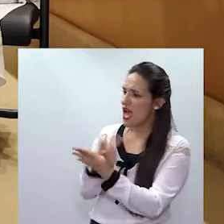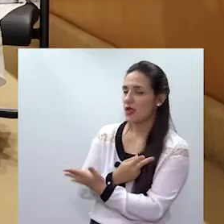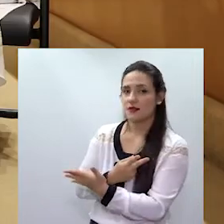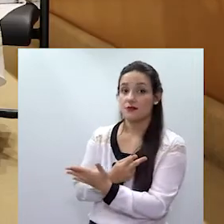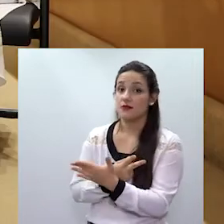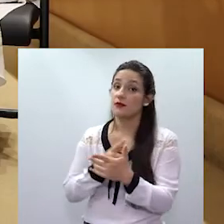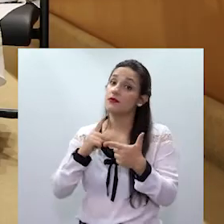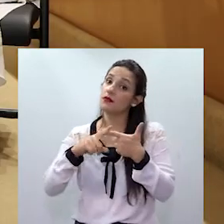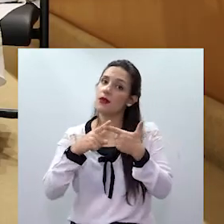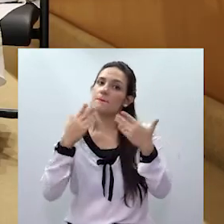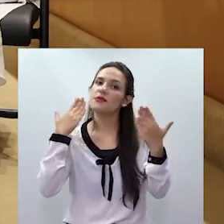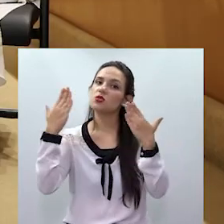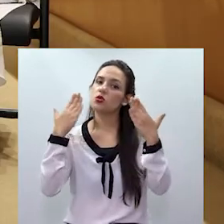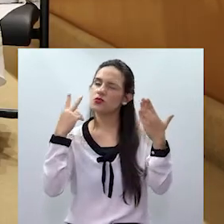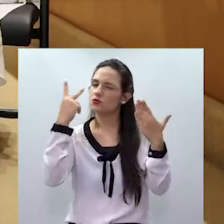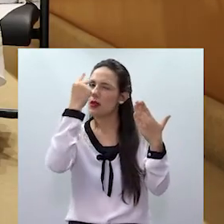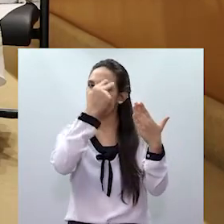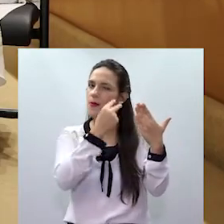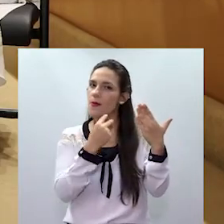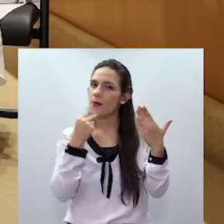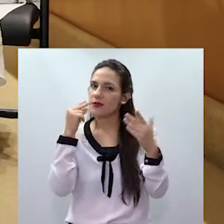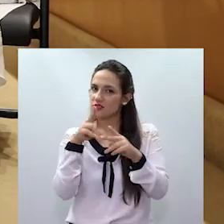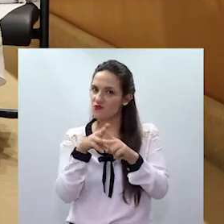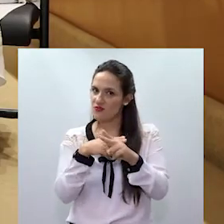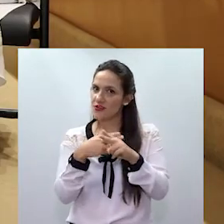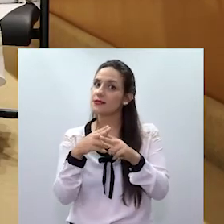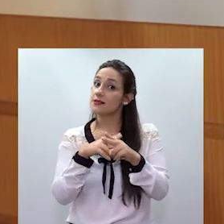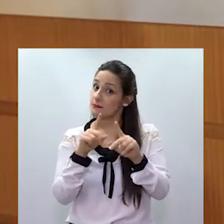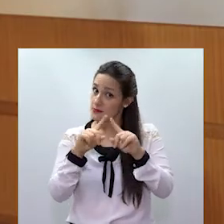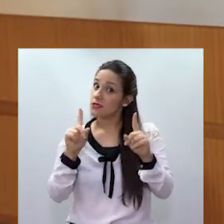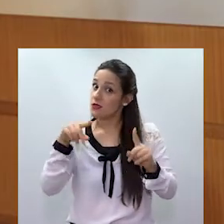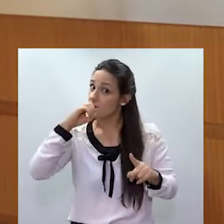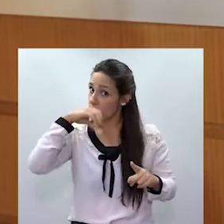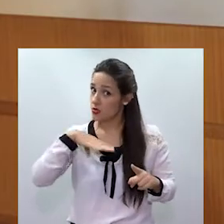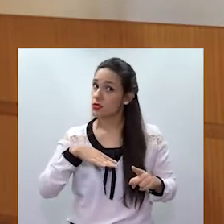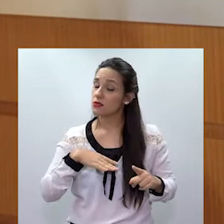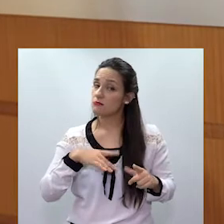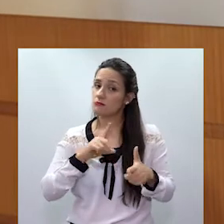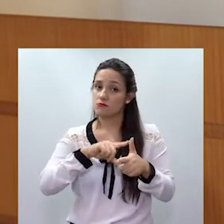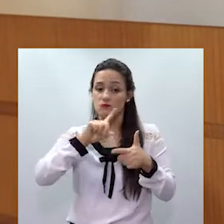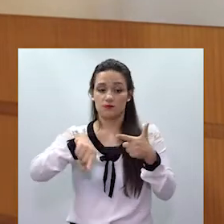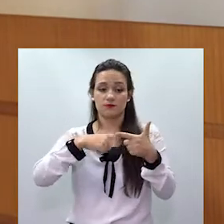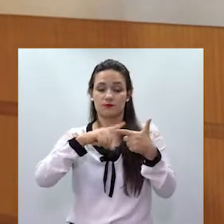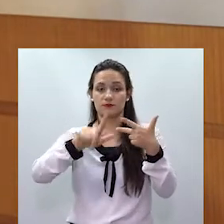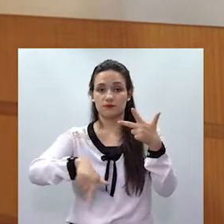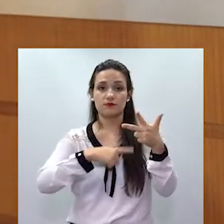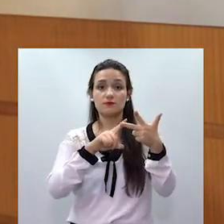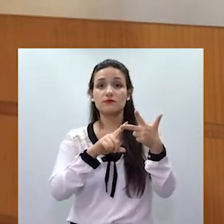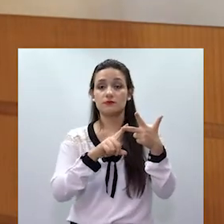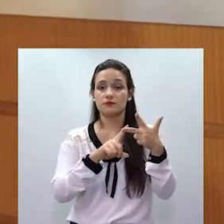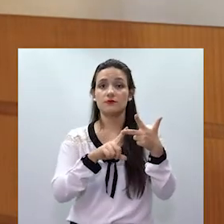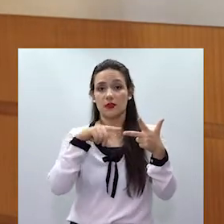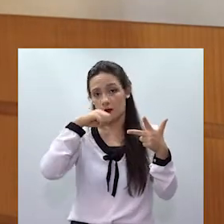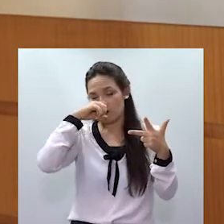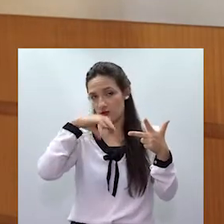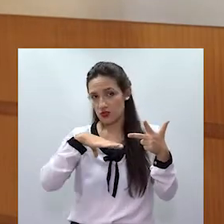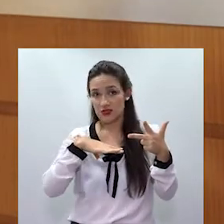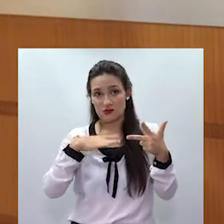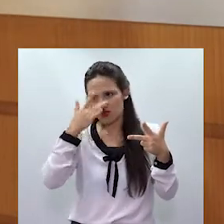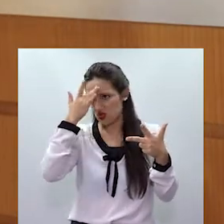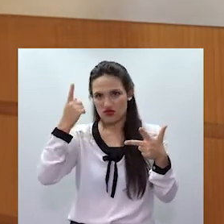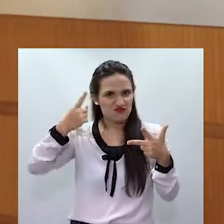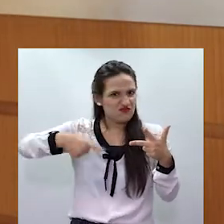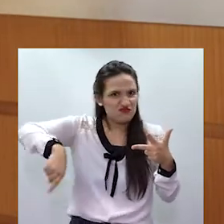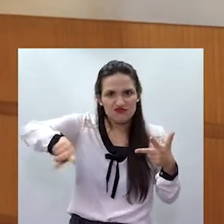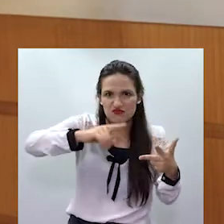tudo que você faz dá errado, essa já é uma violência mais sutil, né, mas ela é uma violência também. O outro